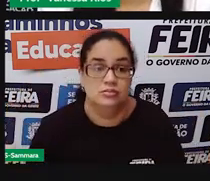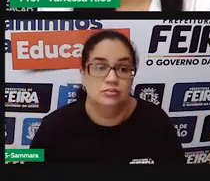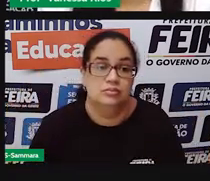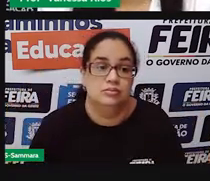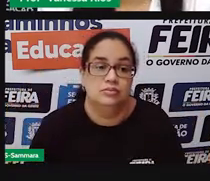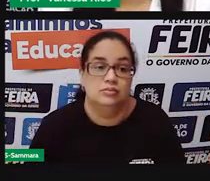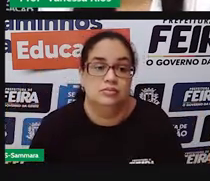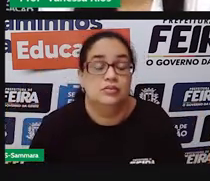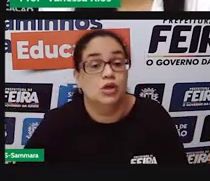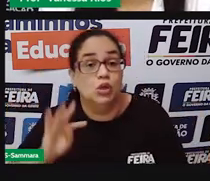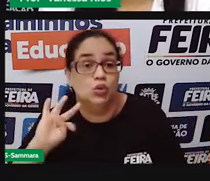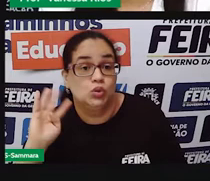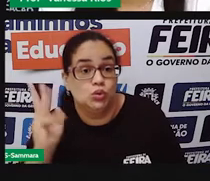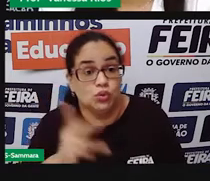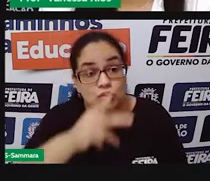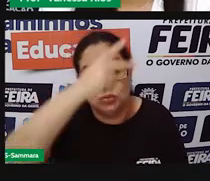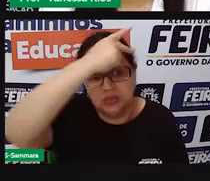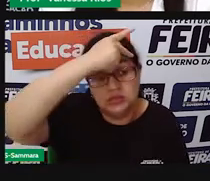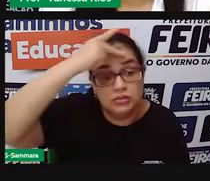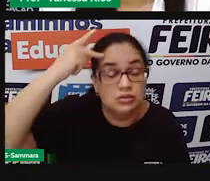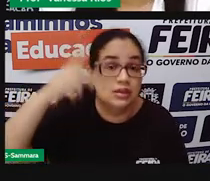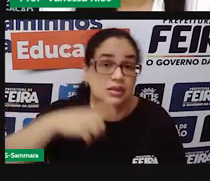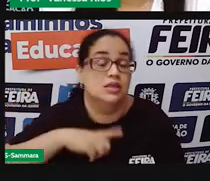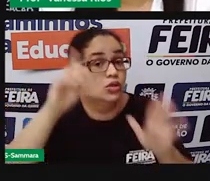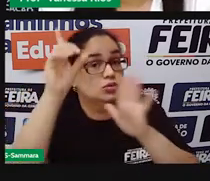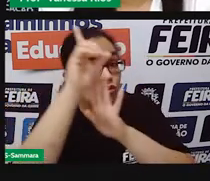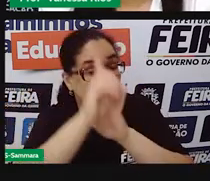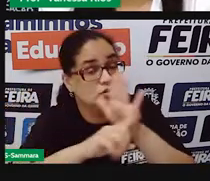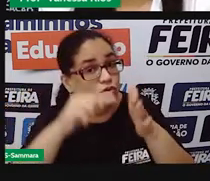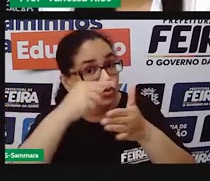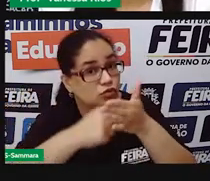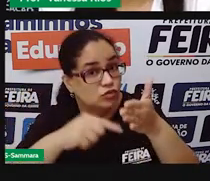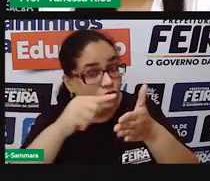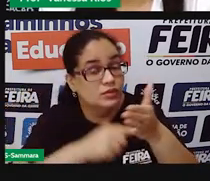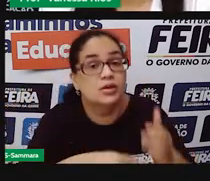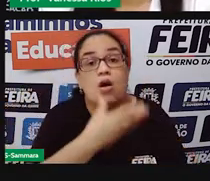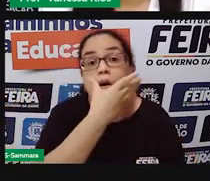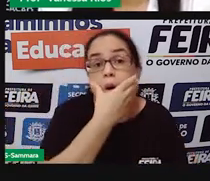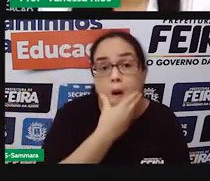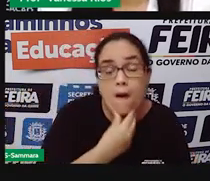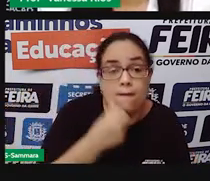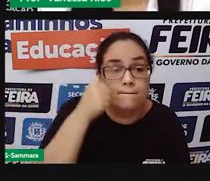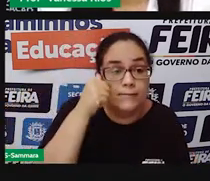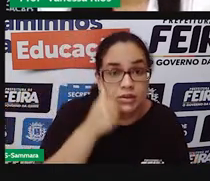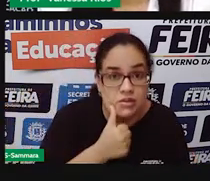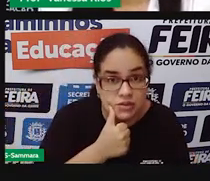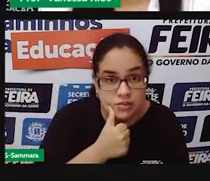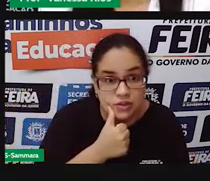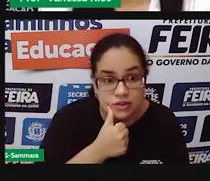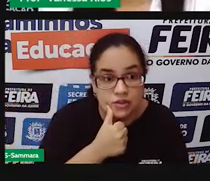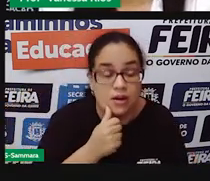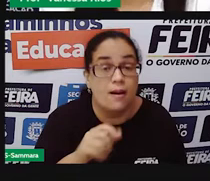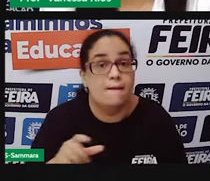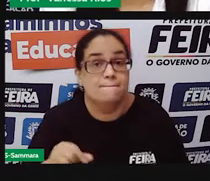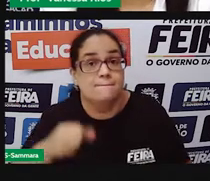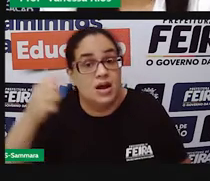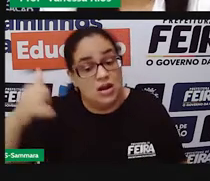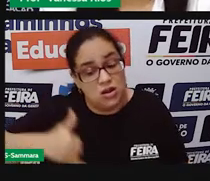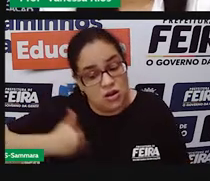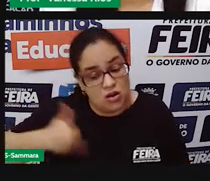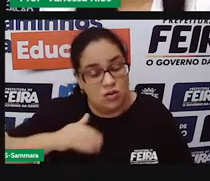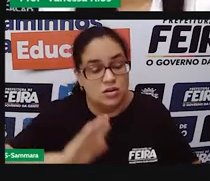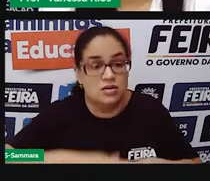todas as pessoas têm o direito de votar, né, homens e mulheres, que forem aí maiores de 16